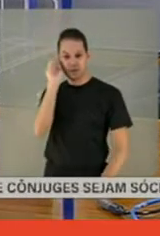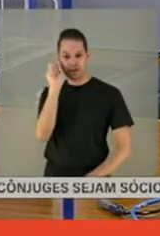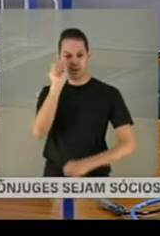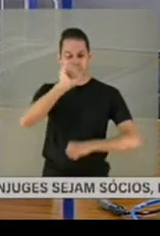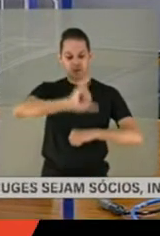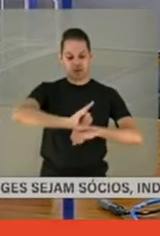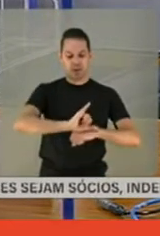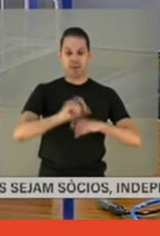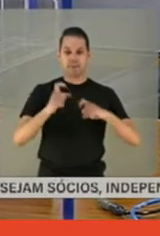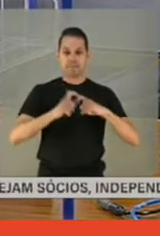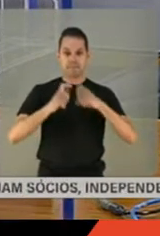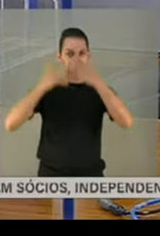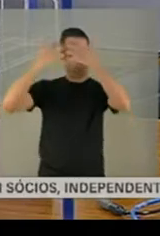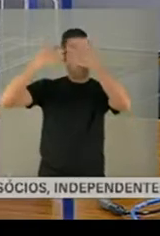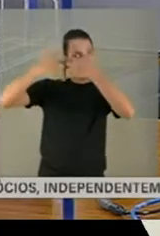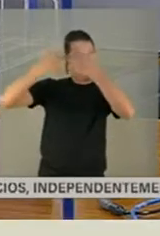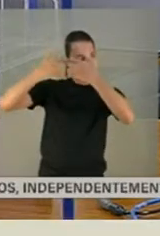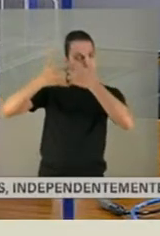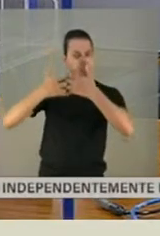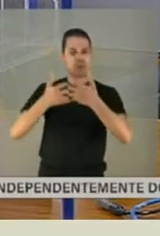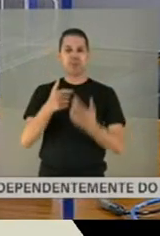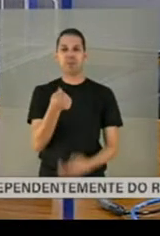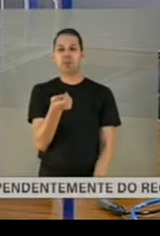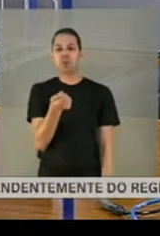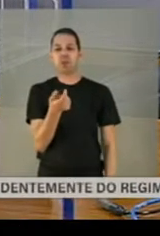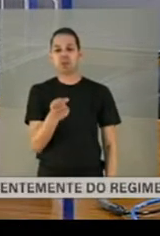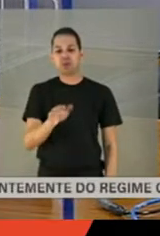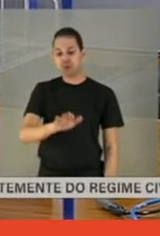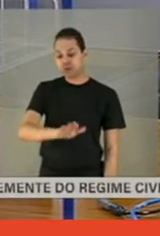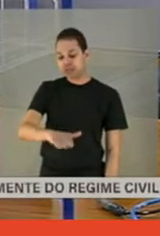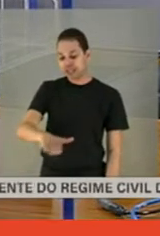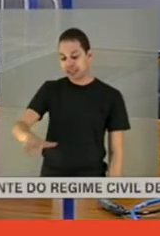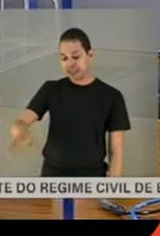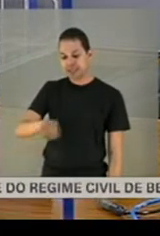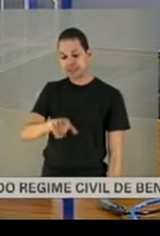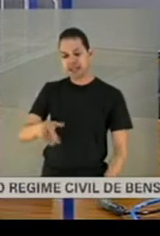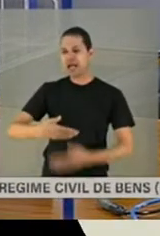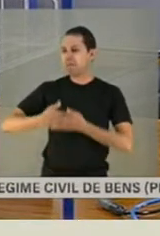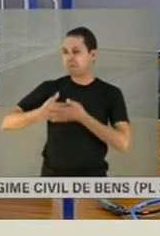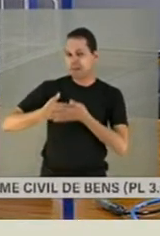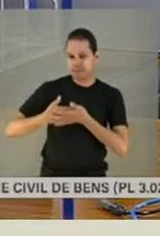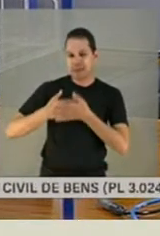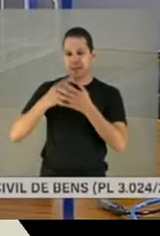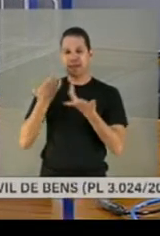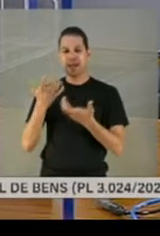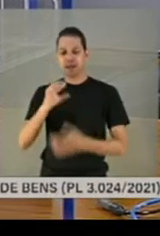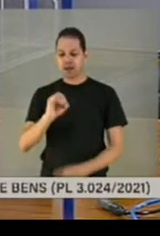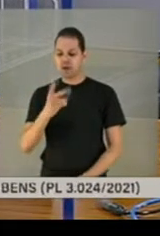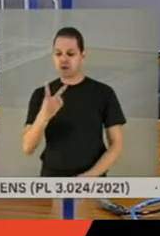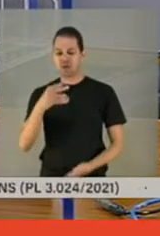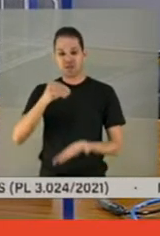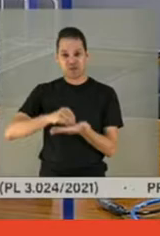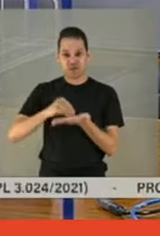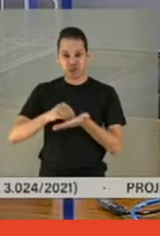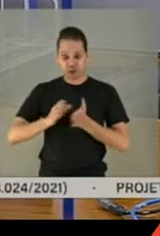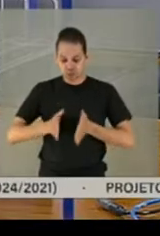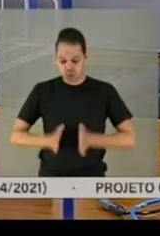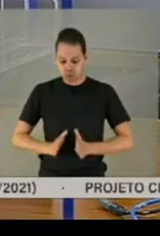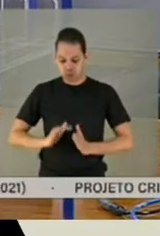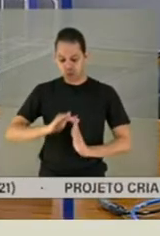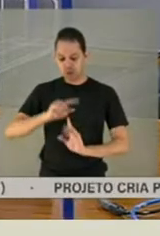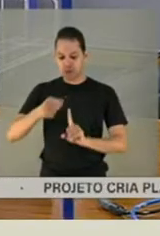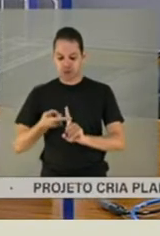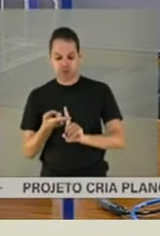poucos neuropediatras. Algumas crianças que têm poucas, que têm, realmente, deficiência de oxigênio durante o parto, eles podem ter lesões